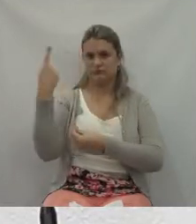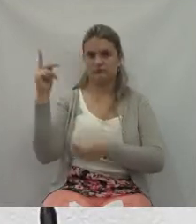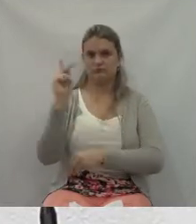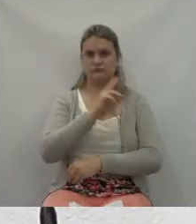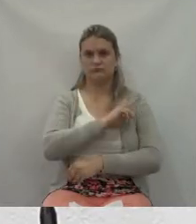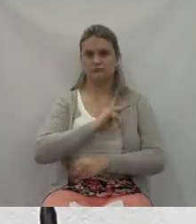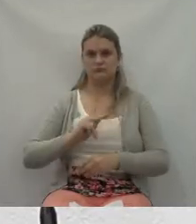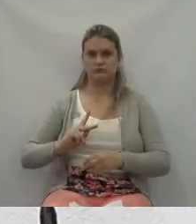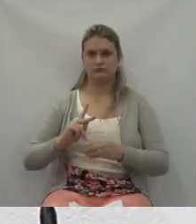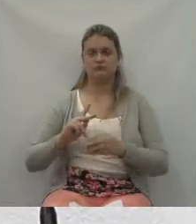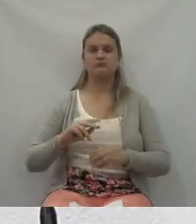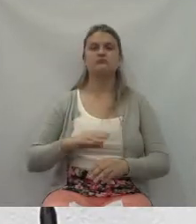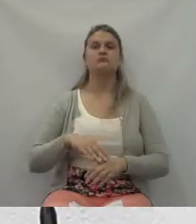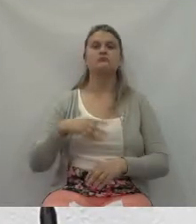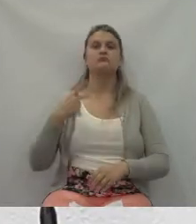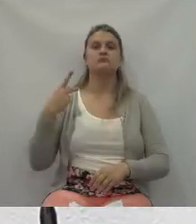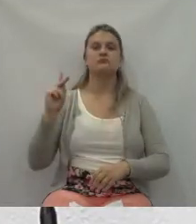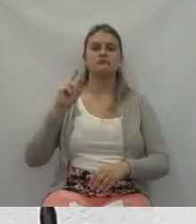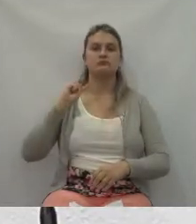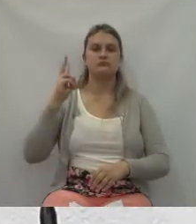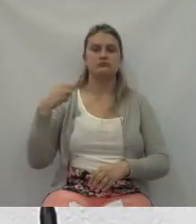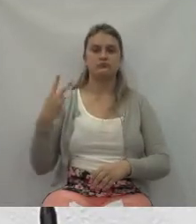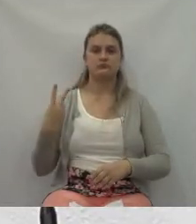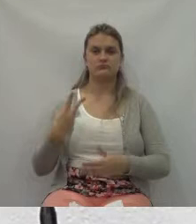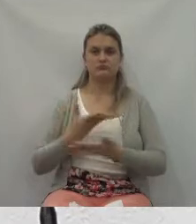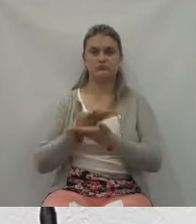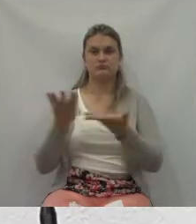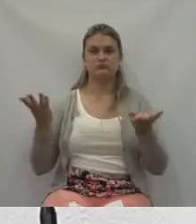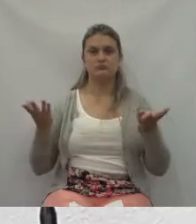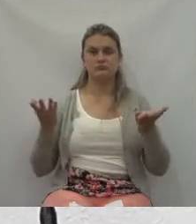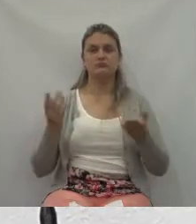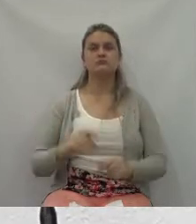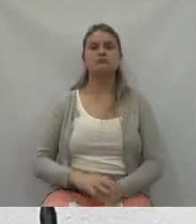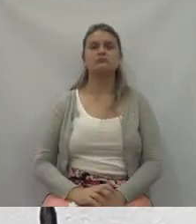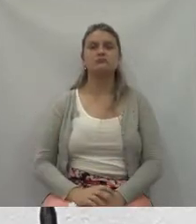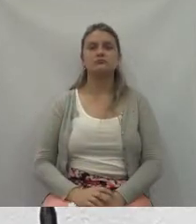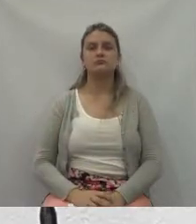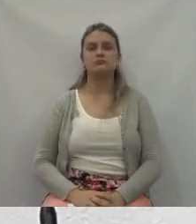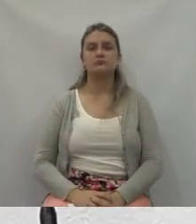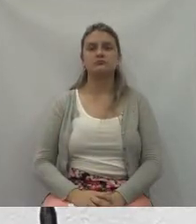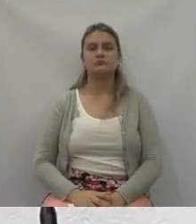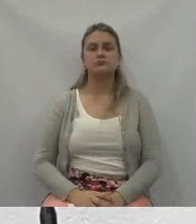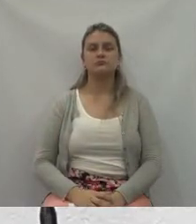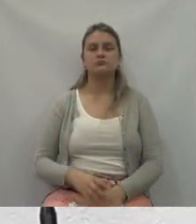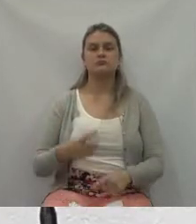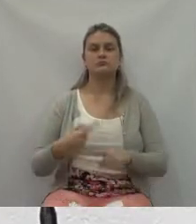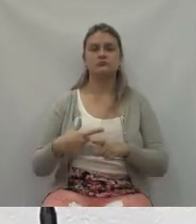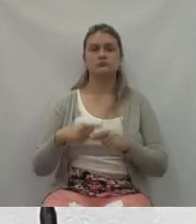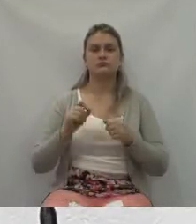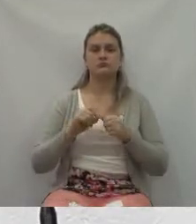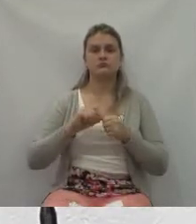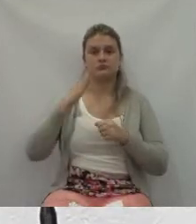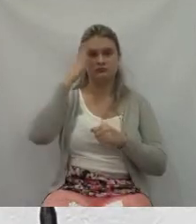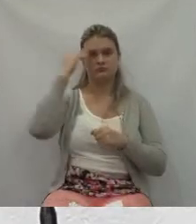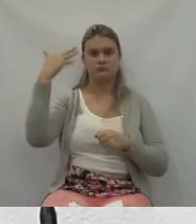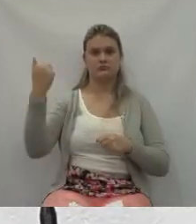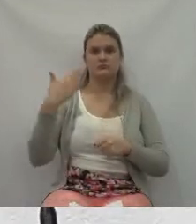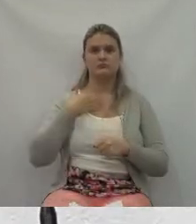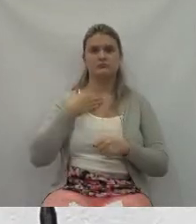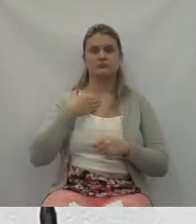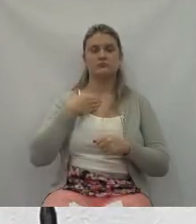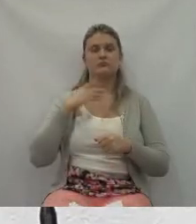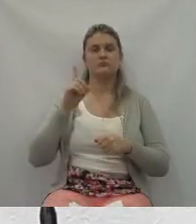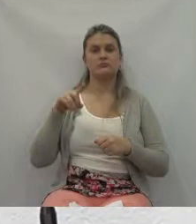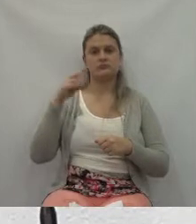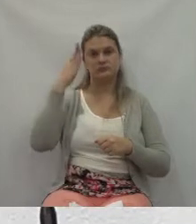senhores vereadores, por esta homenagem. Esta homenagem tem um